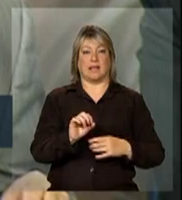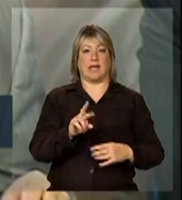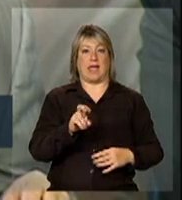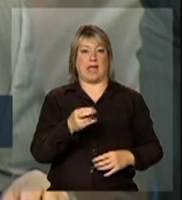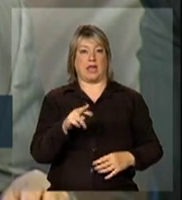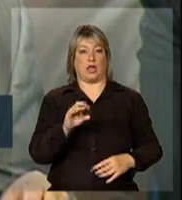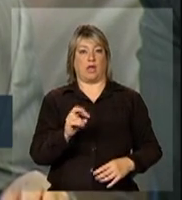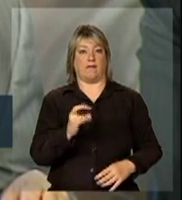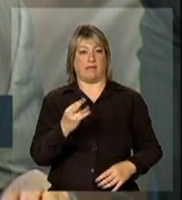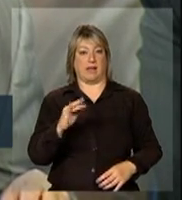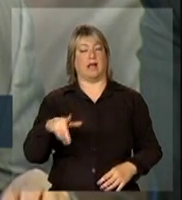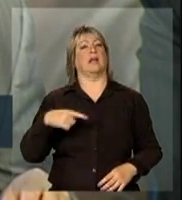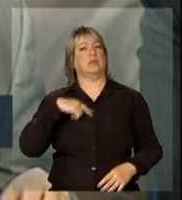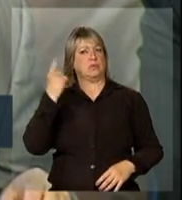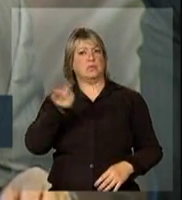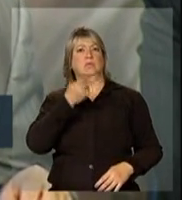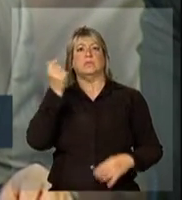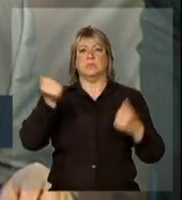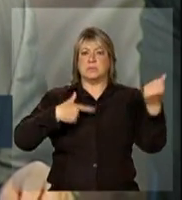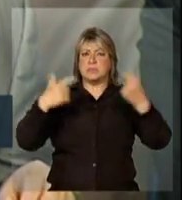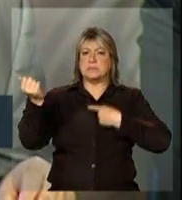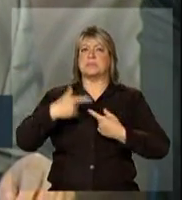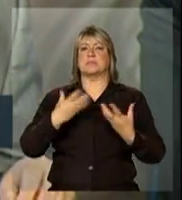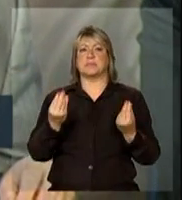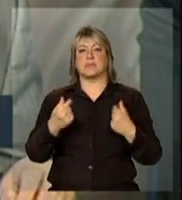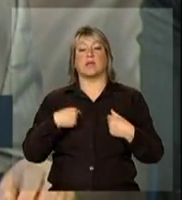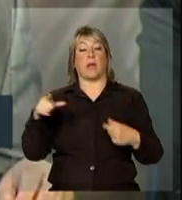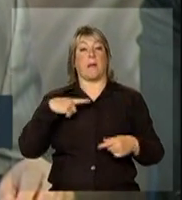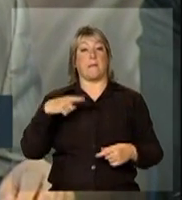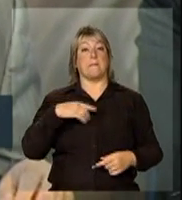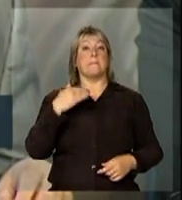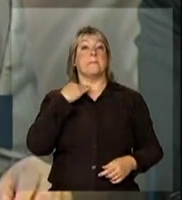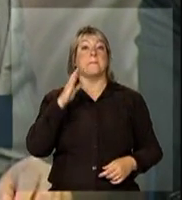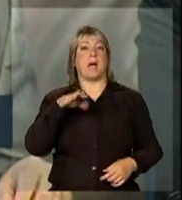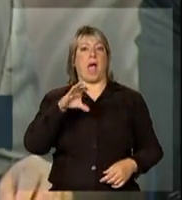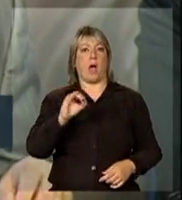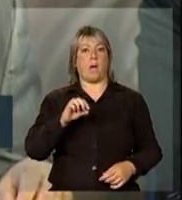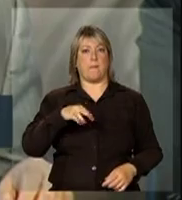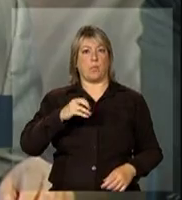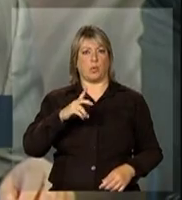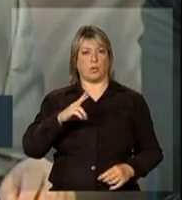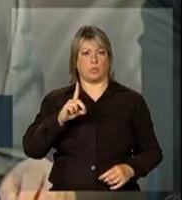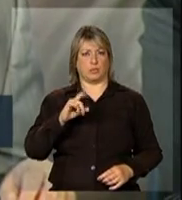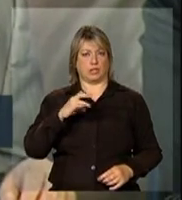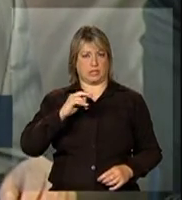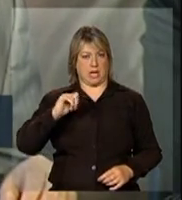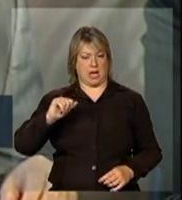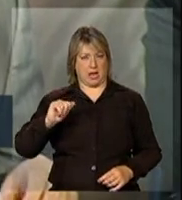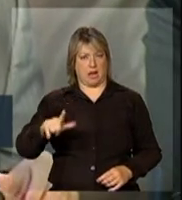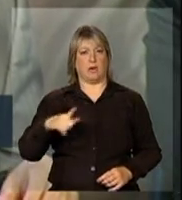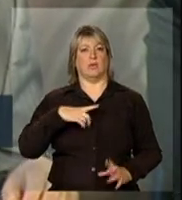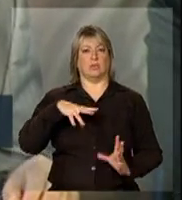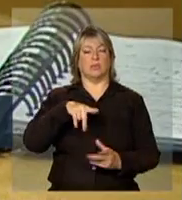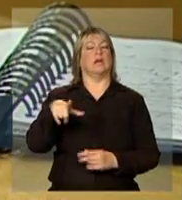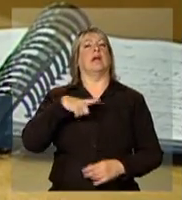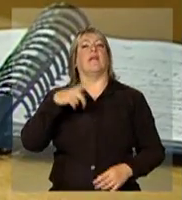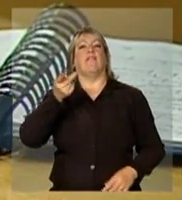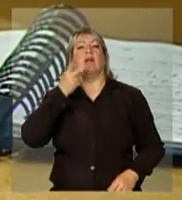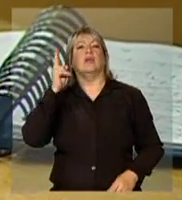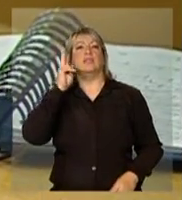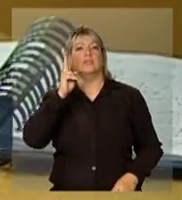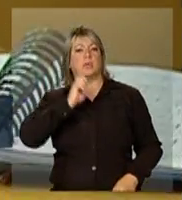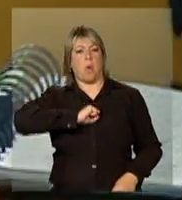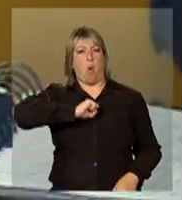criticado. Internacionalmente, o Banco Mundial, por exemplo, se posicionou de modo frontal contra a postura do Brasil,